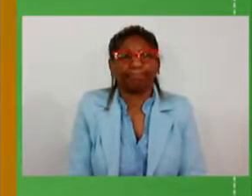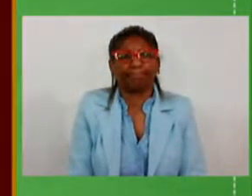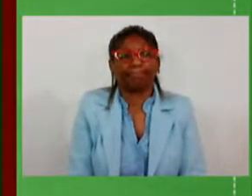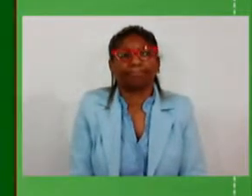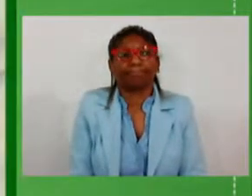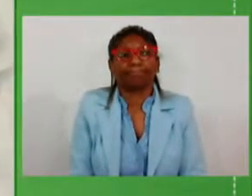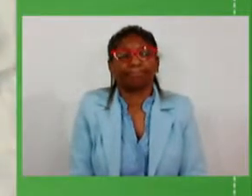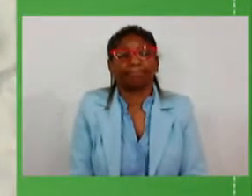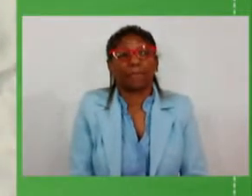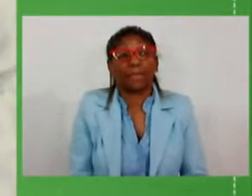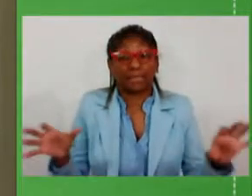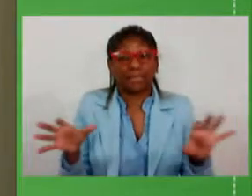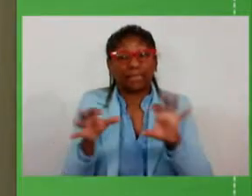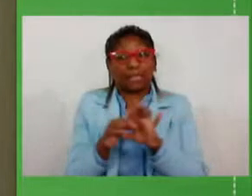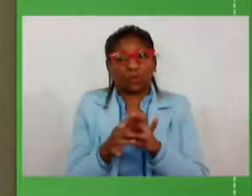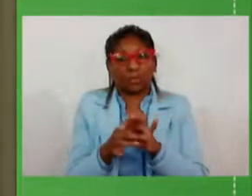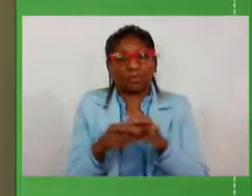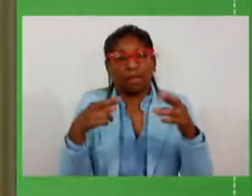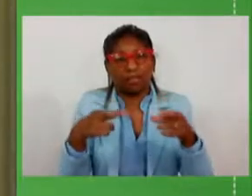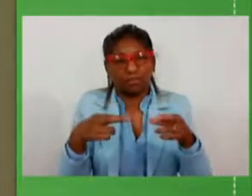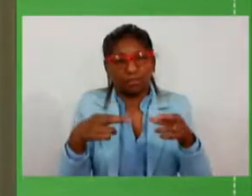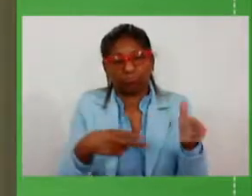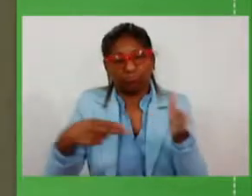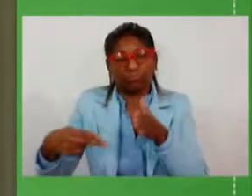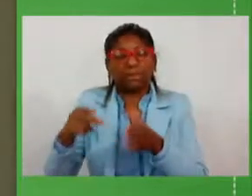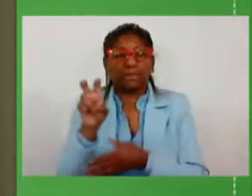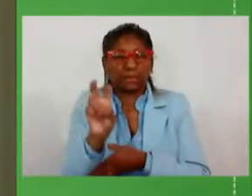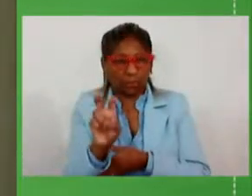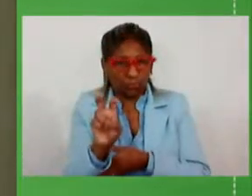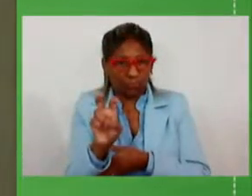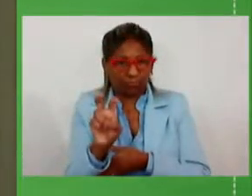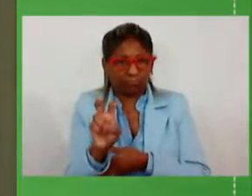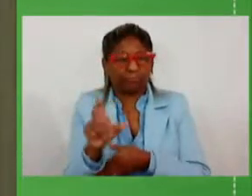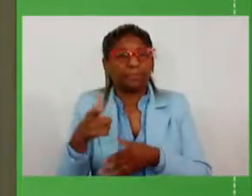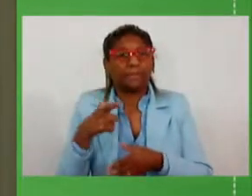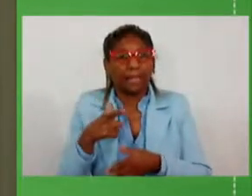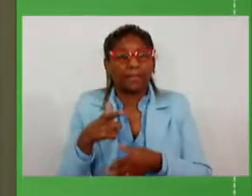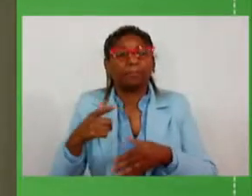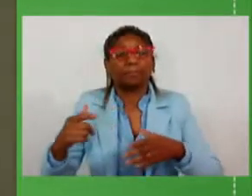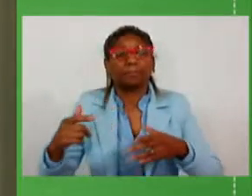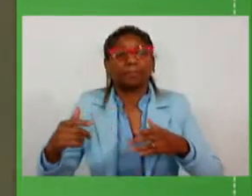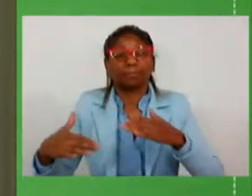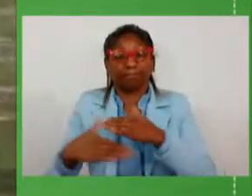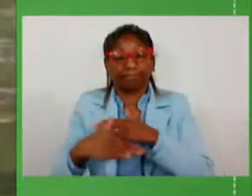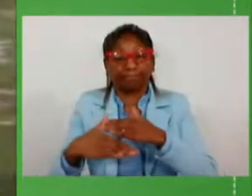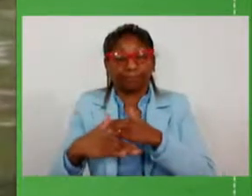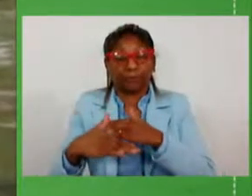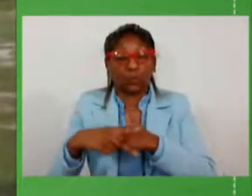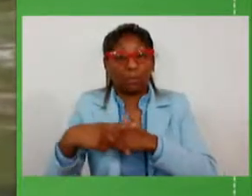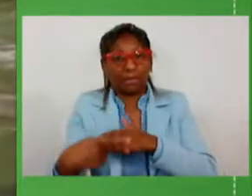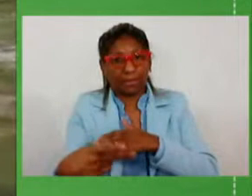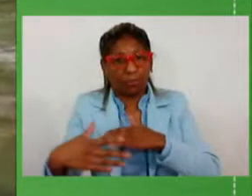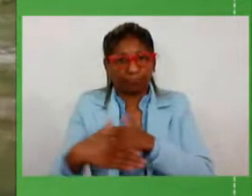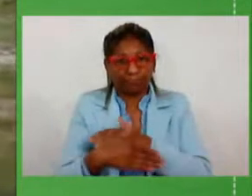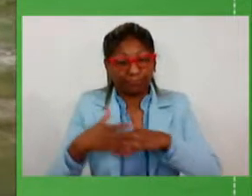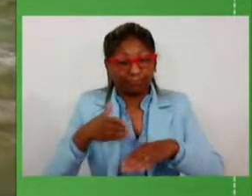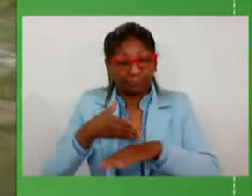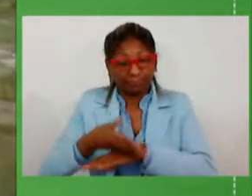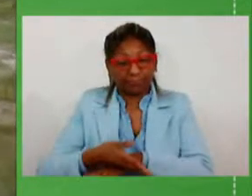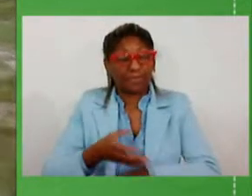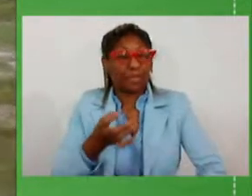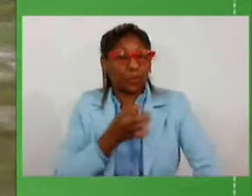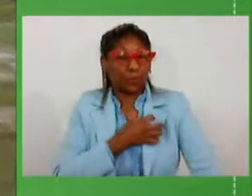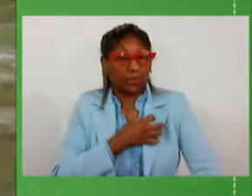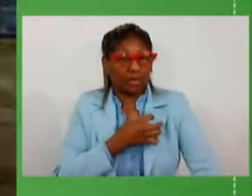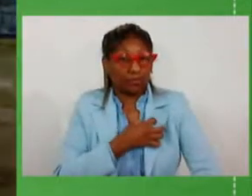nas ligações regionais nós classificamos aqui a duplicação do acesso ao município de Rio Grande a via que